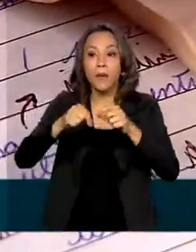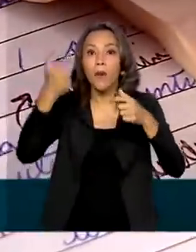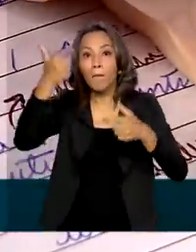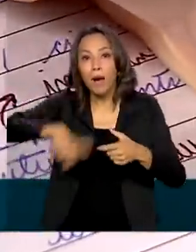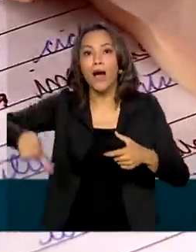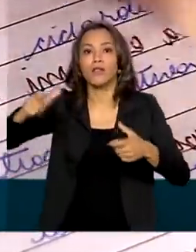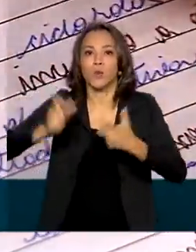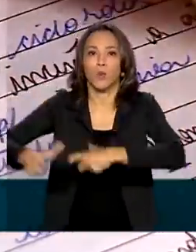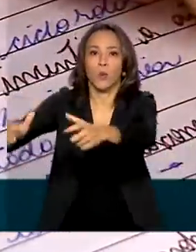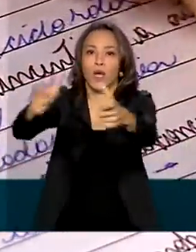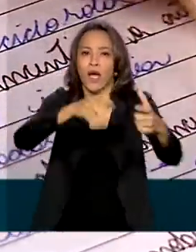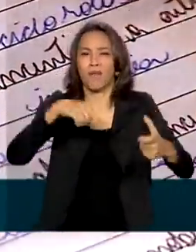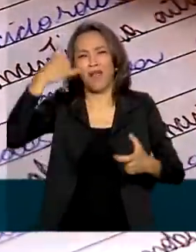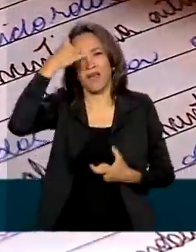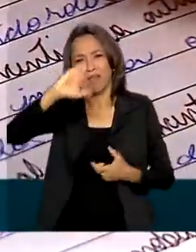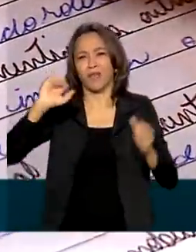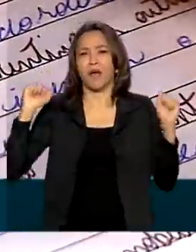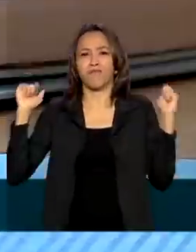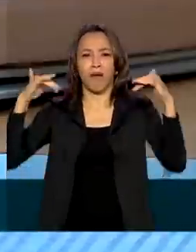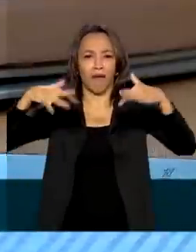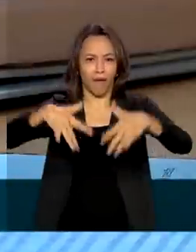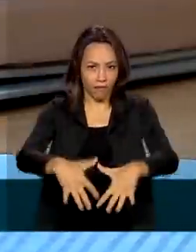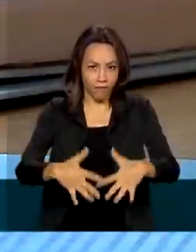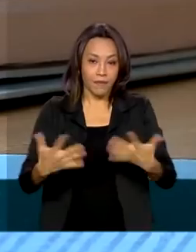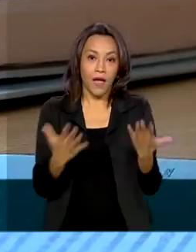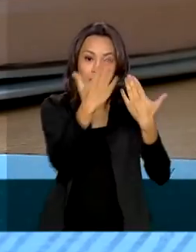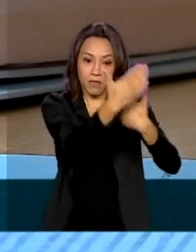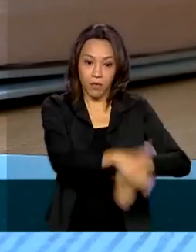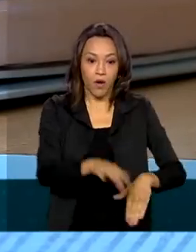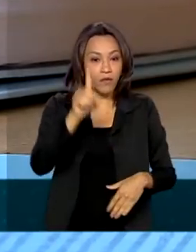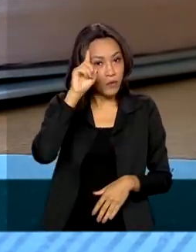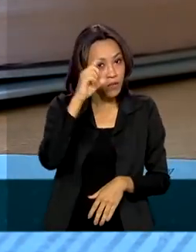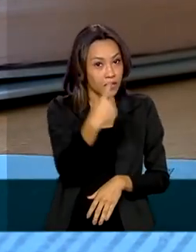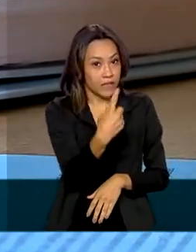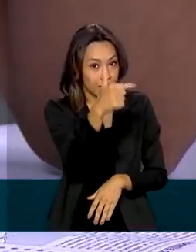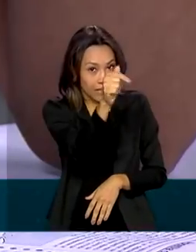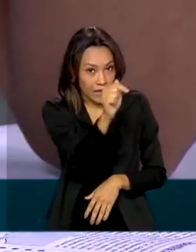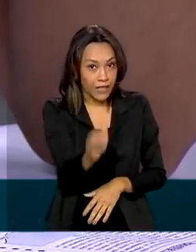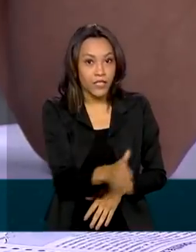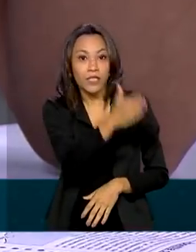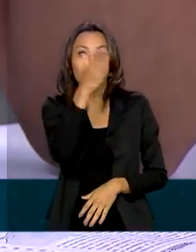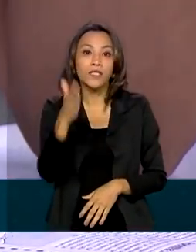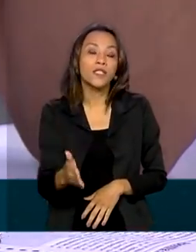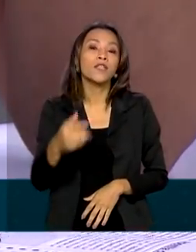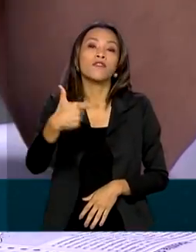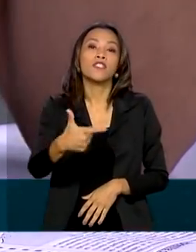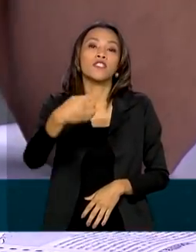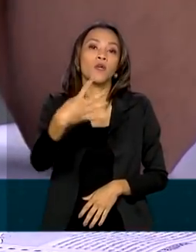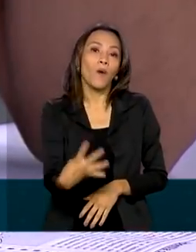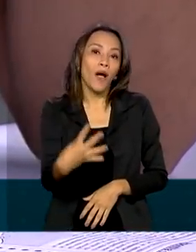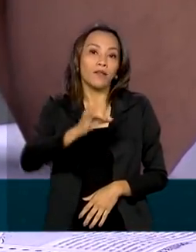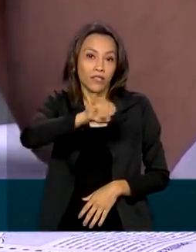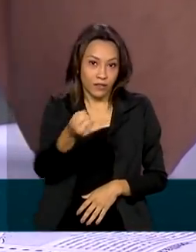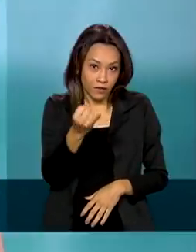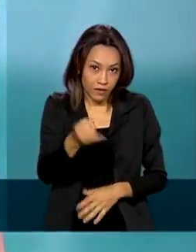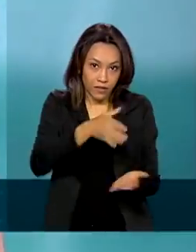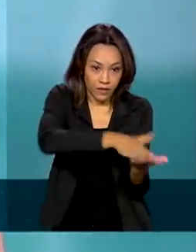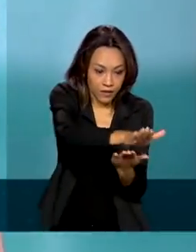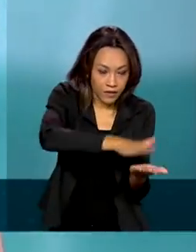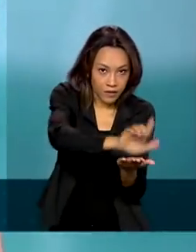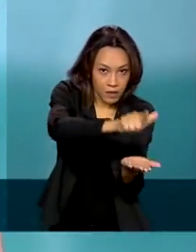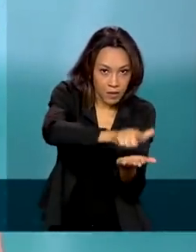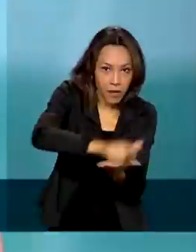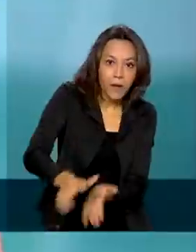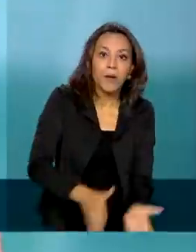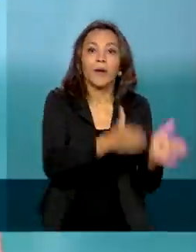exame para evitar aglomeração. As provas serão nos dias 17 e 24 de janeiro, em versão impressa, e nos